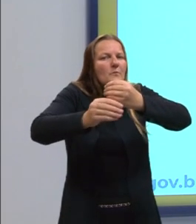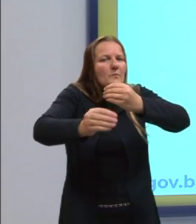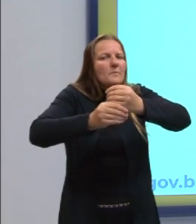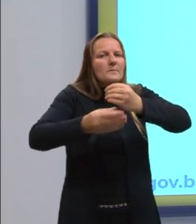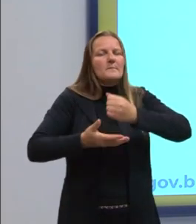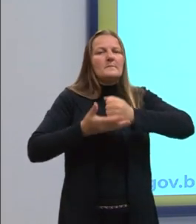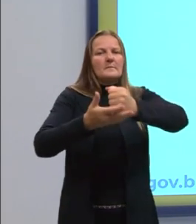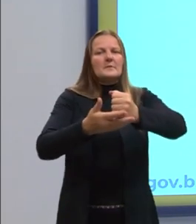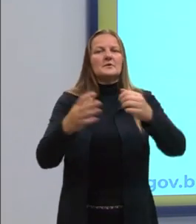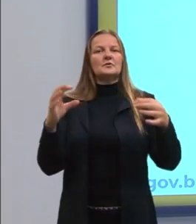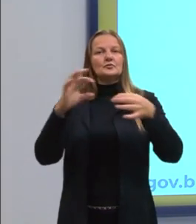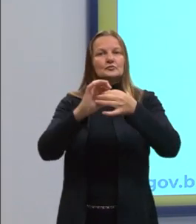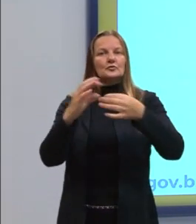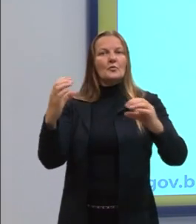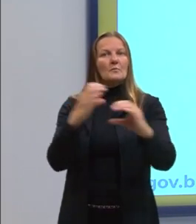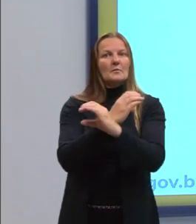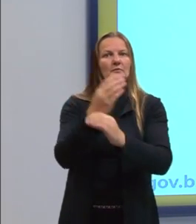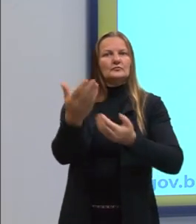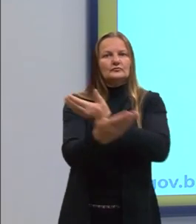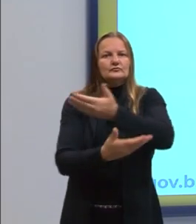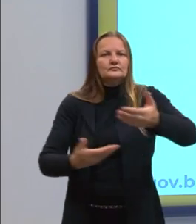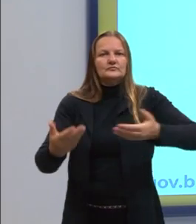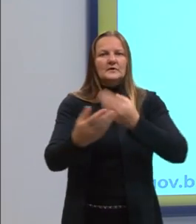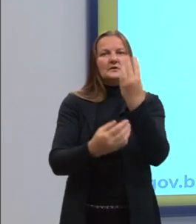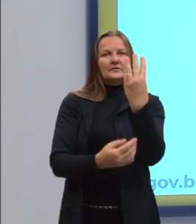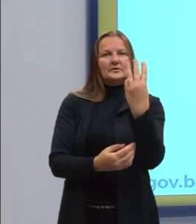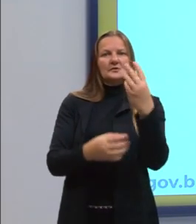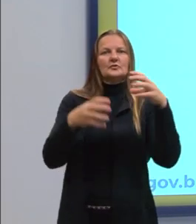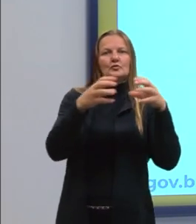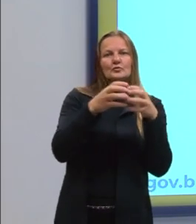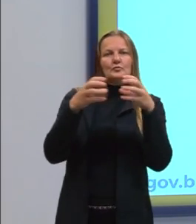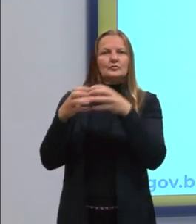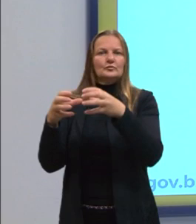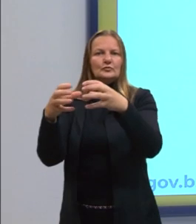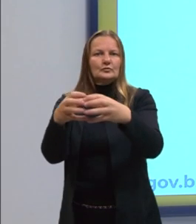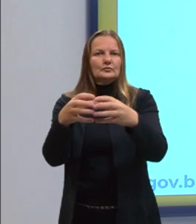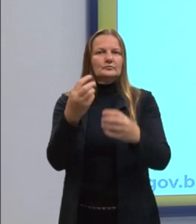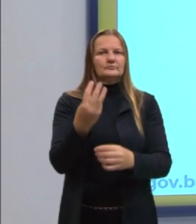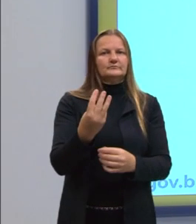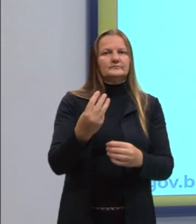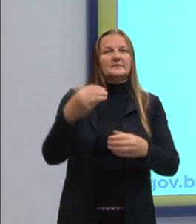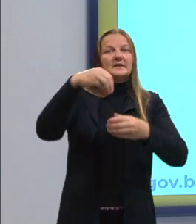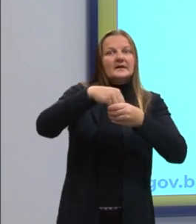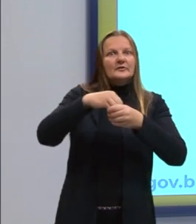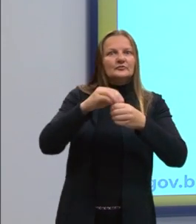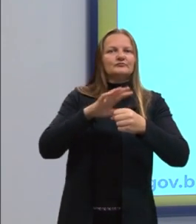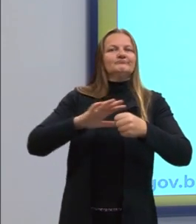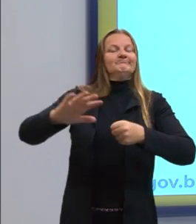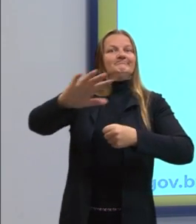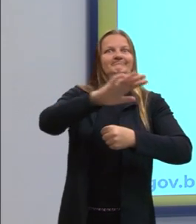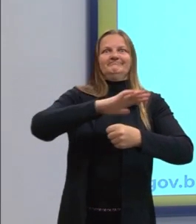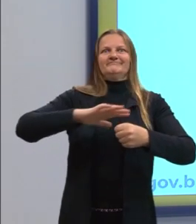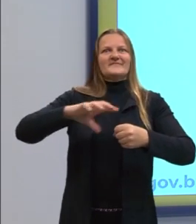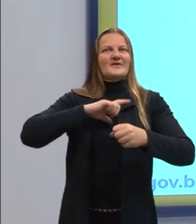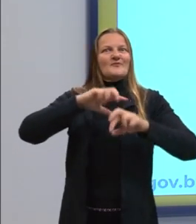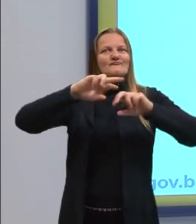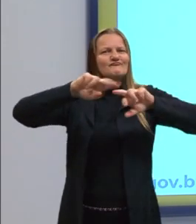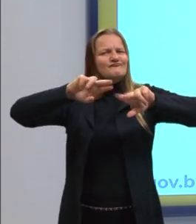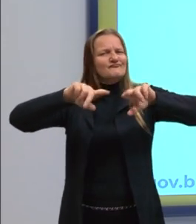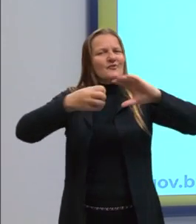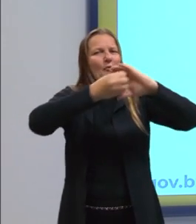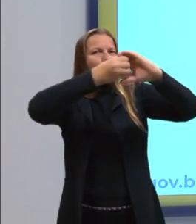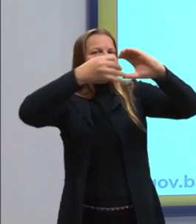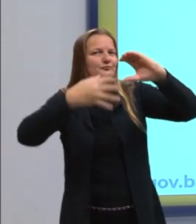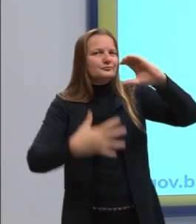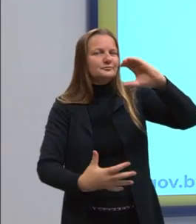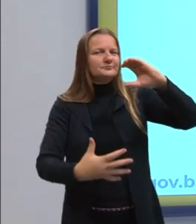integrantes. Esses são os três grandes grupos. E dentro deles a gente vai ter outras classificações.